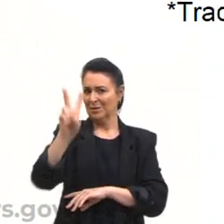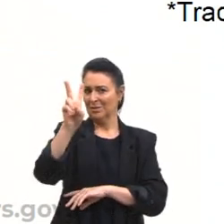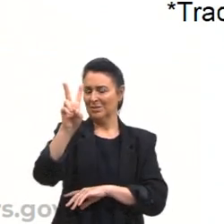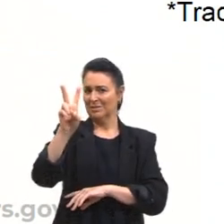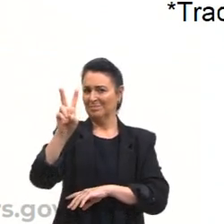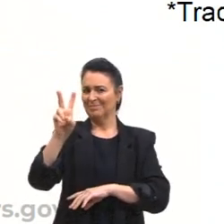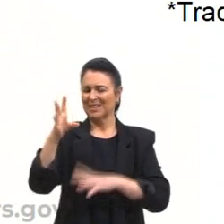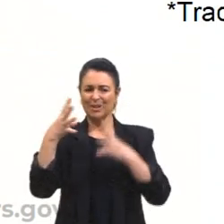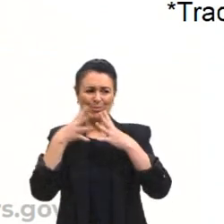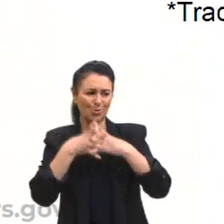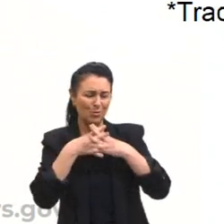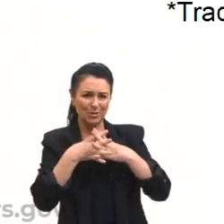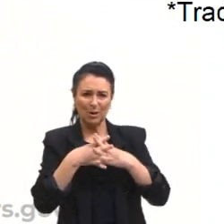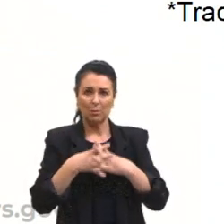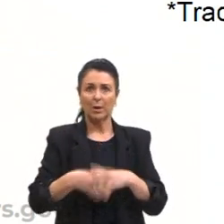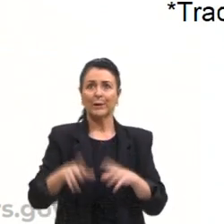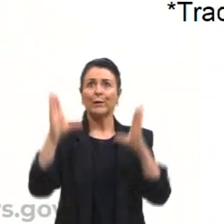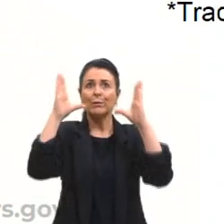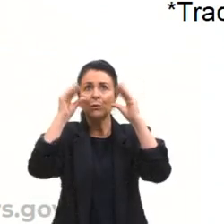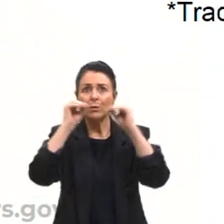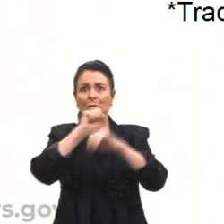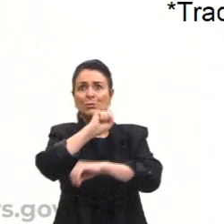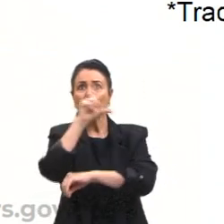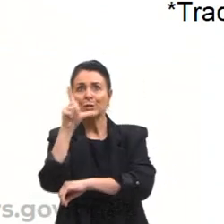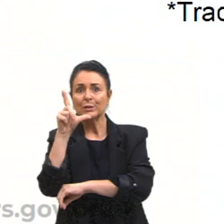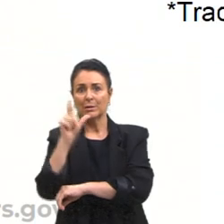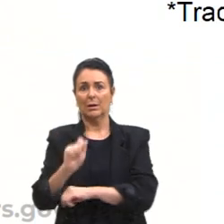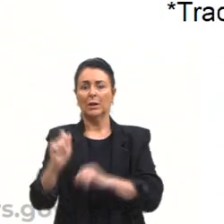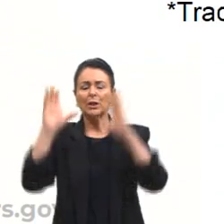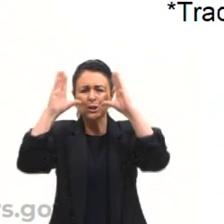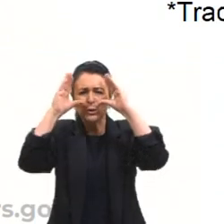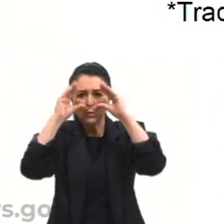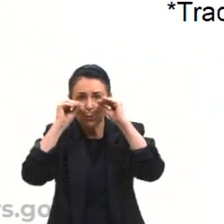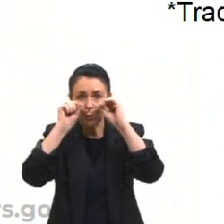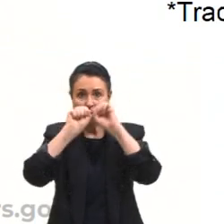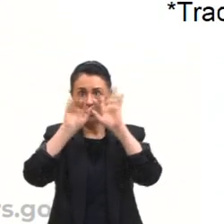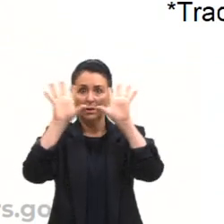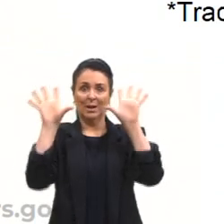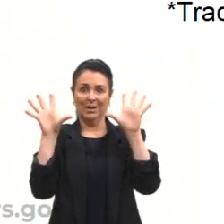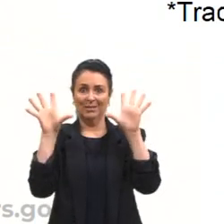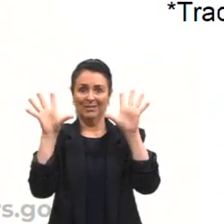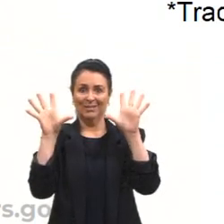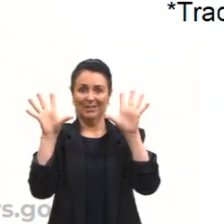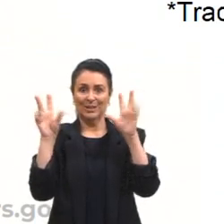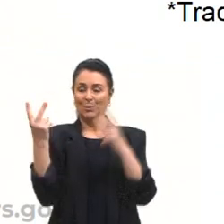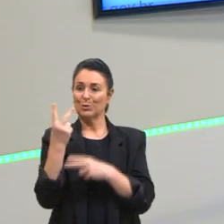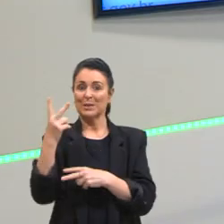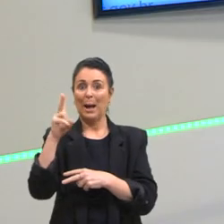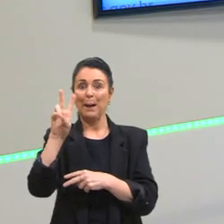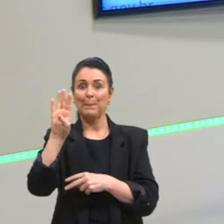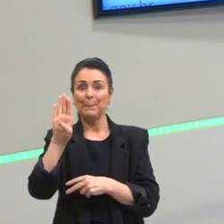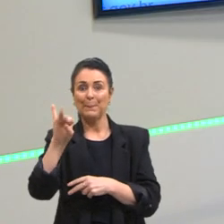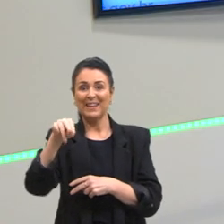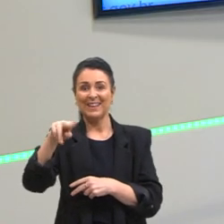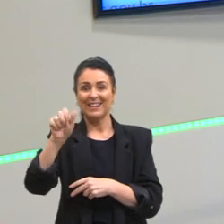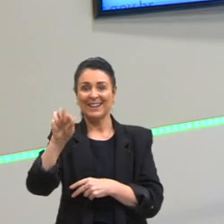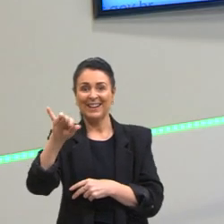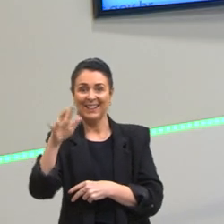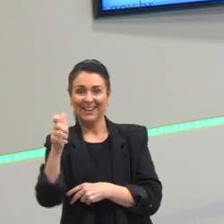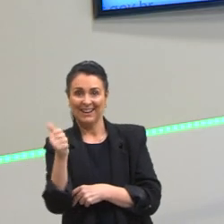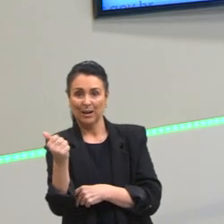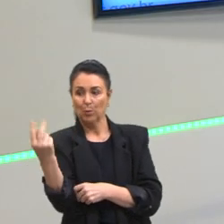Noite e dia, claro e escuro, bom, bem, essas coisas, bem e mal. Essa questão binária, o vilão, o mocinho.